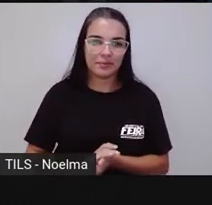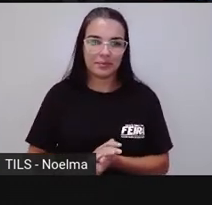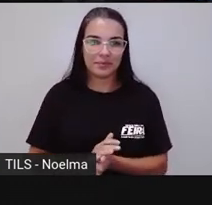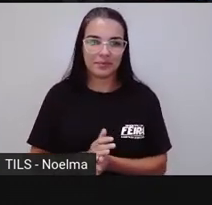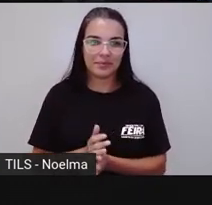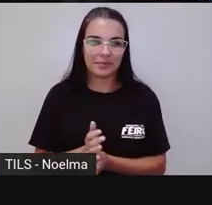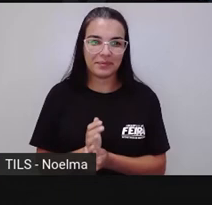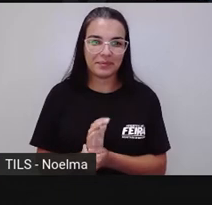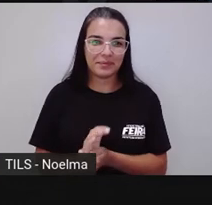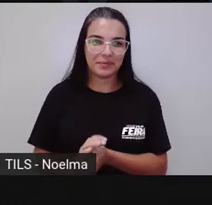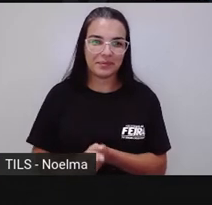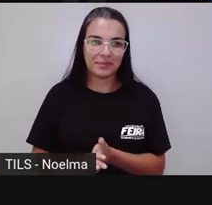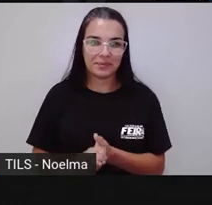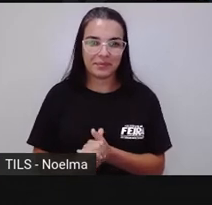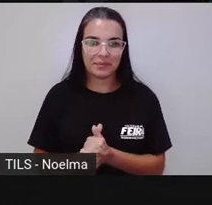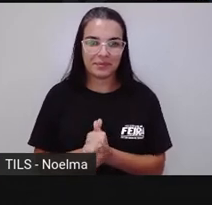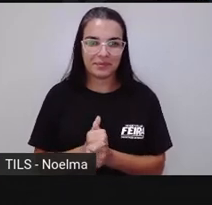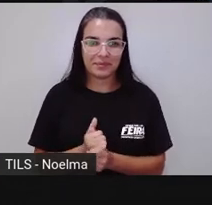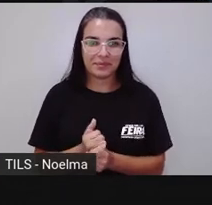circunflexo.